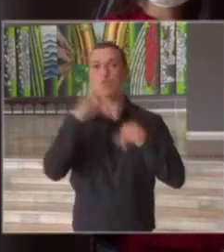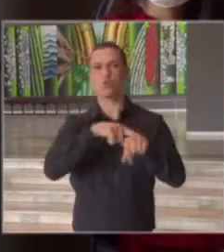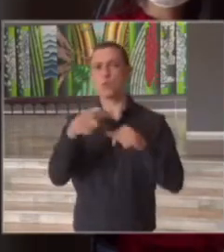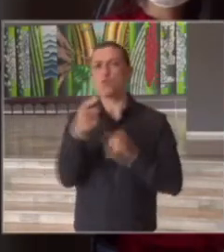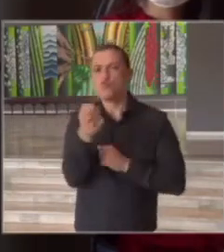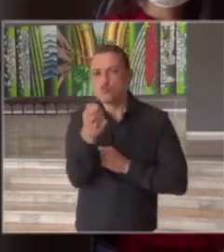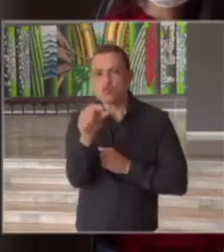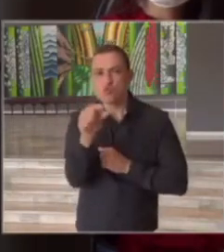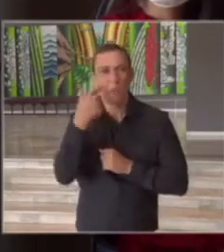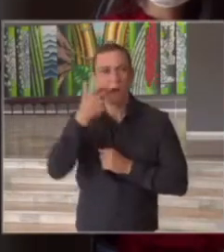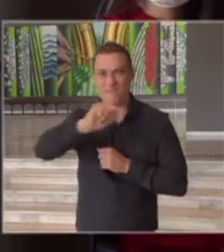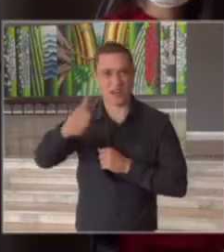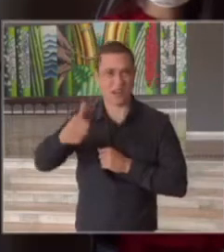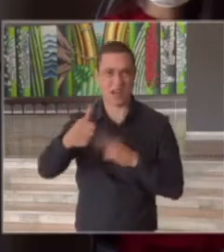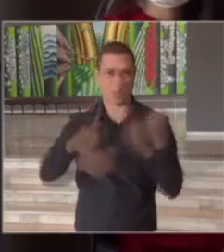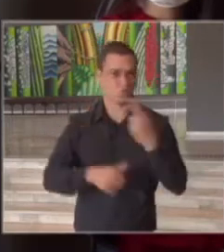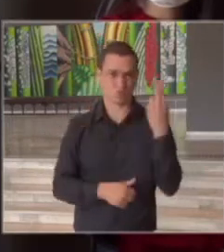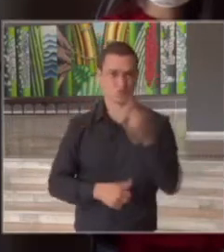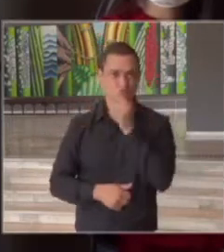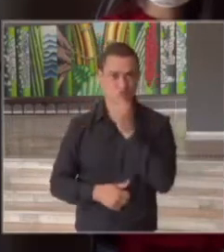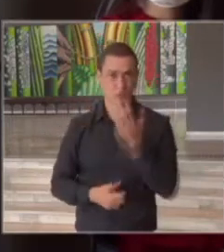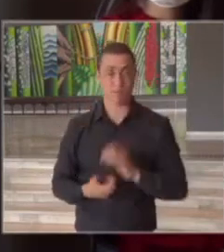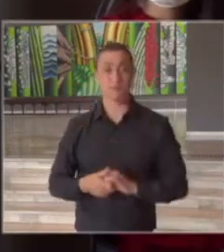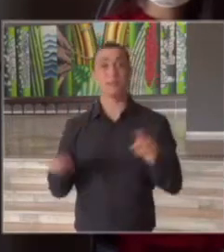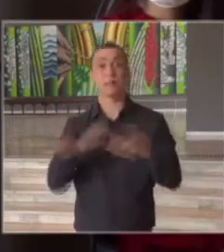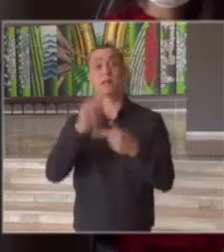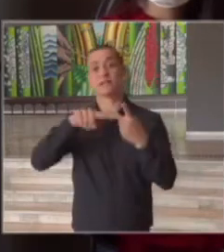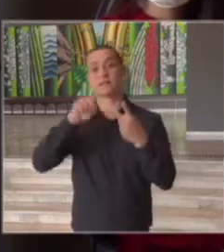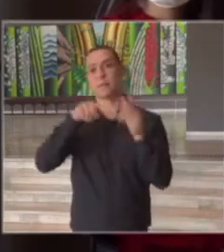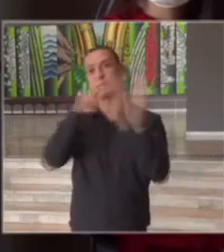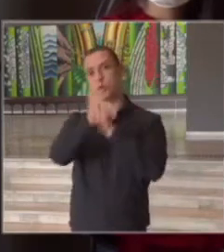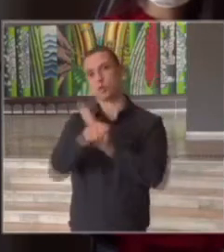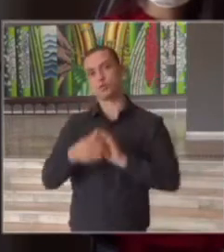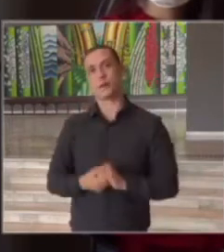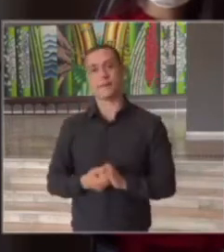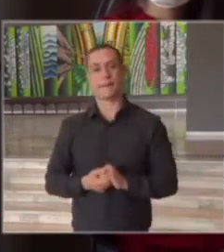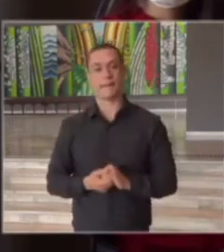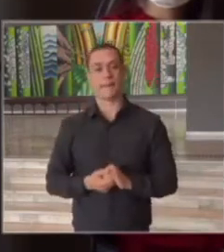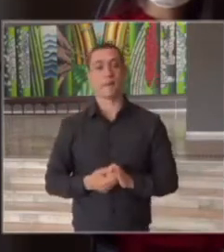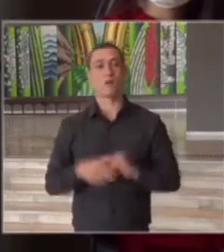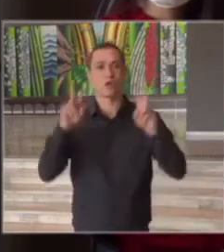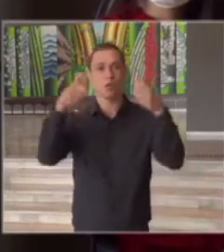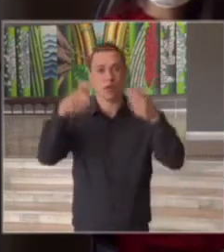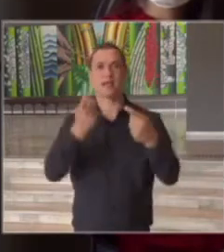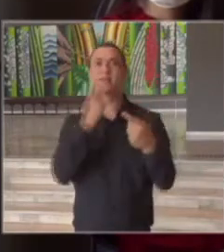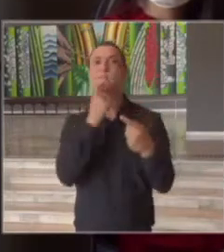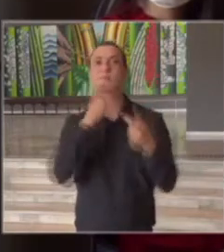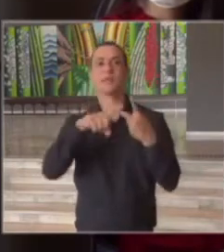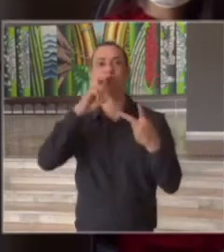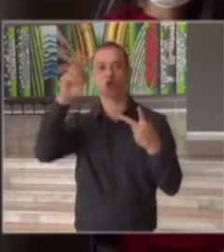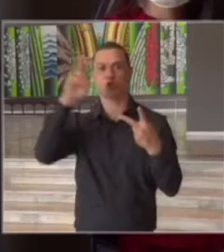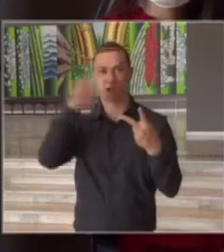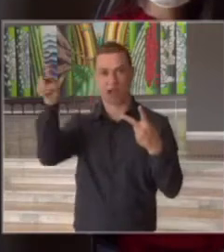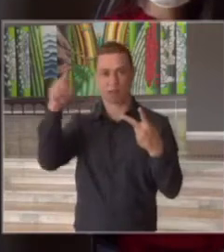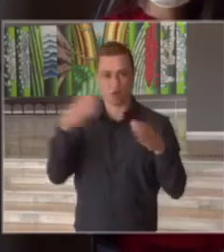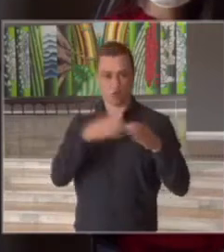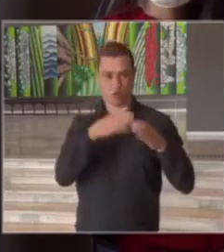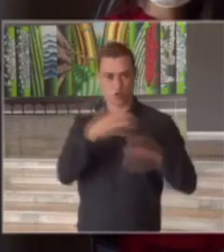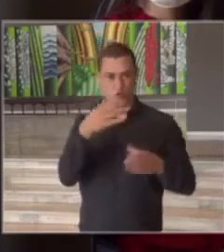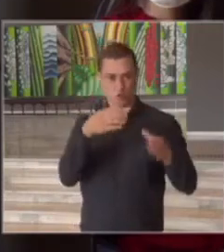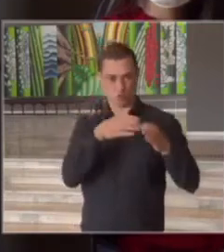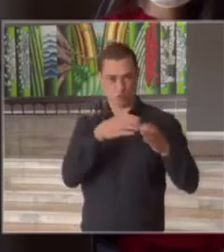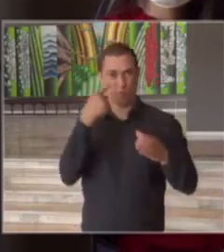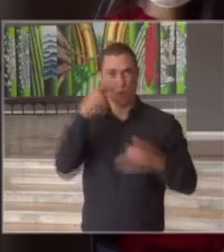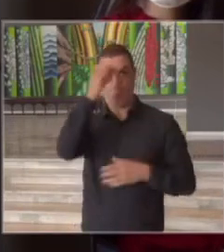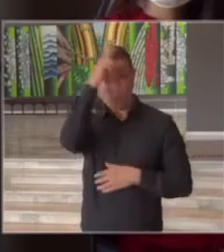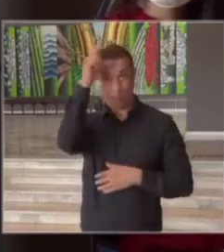curto para poder tirar alguma conclusão e uma segunda pergunta em relação a Campinas e Sorocaba a nota do comitê para que os